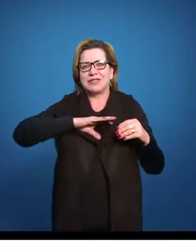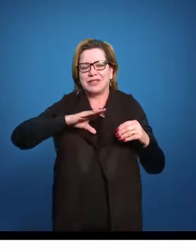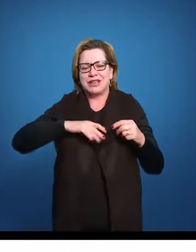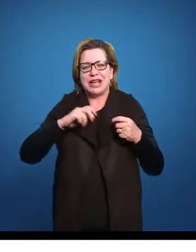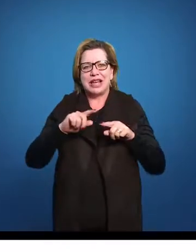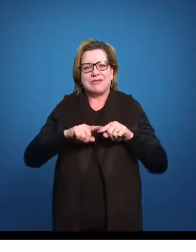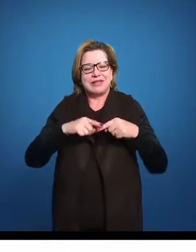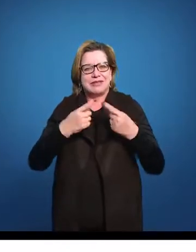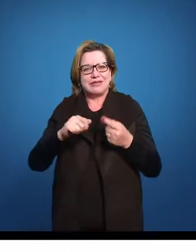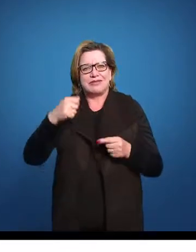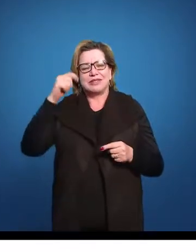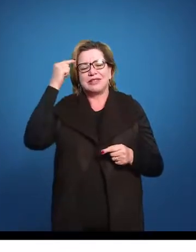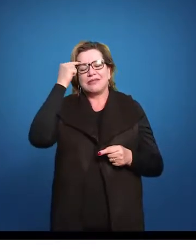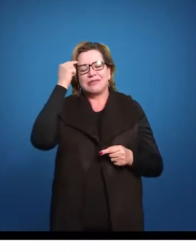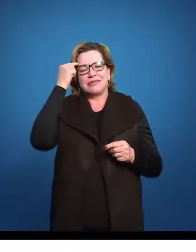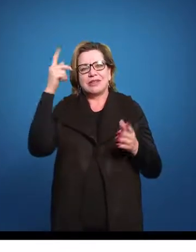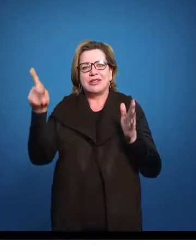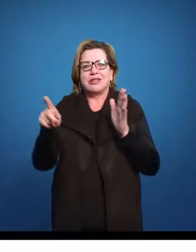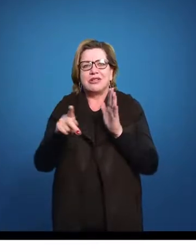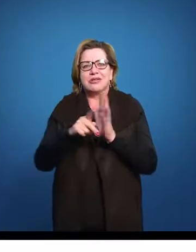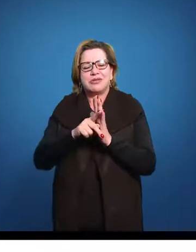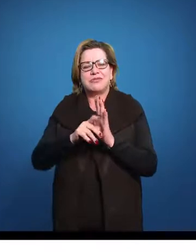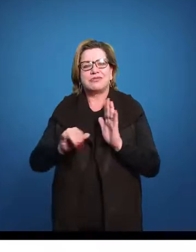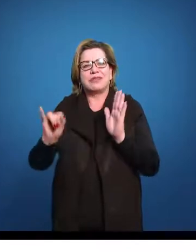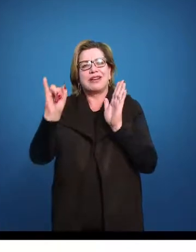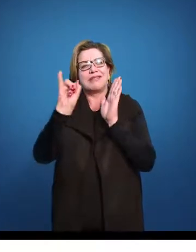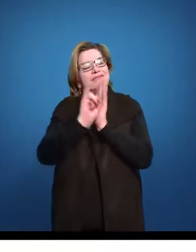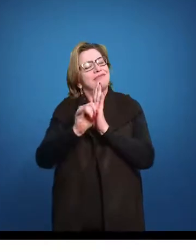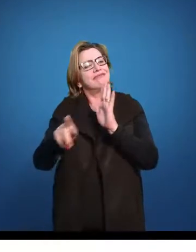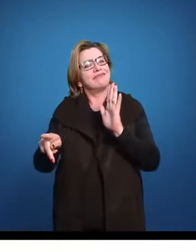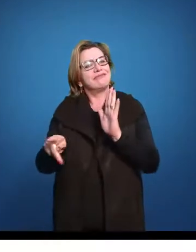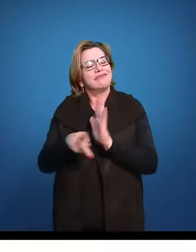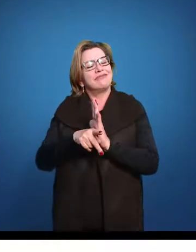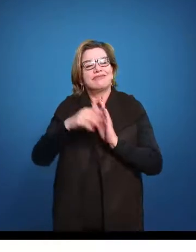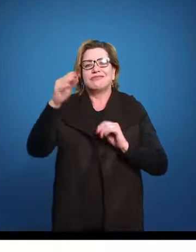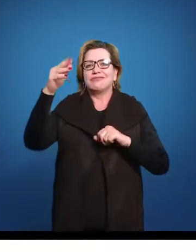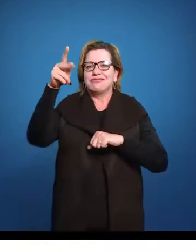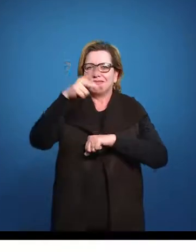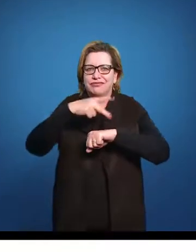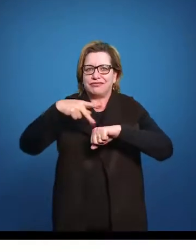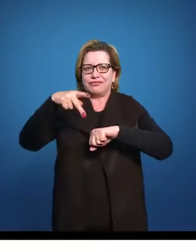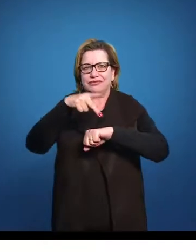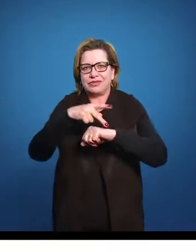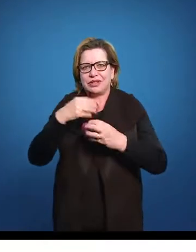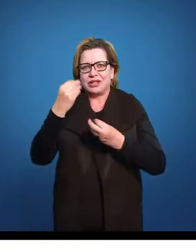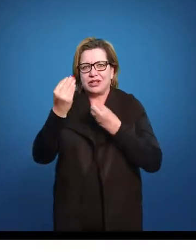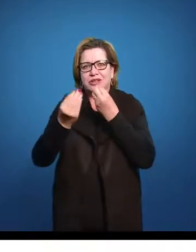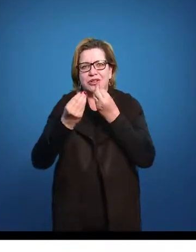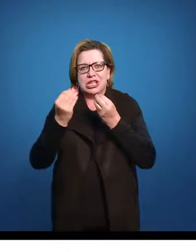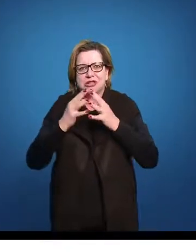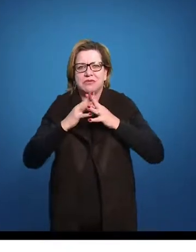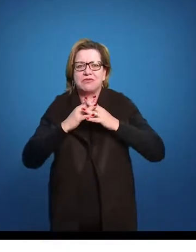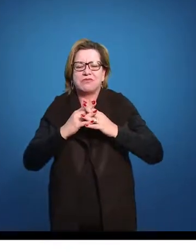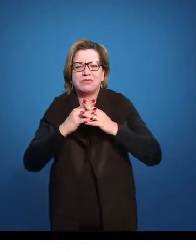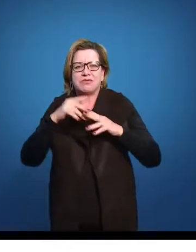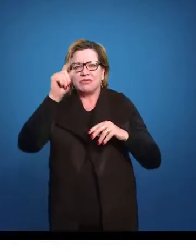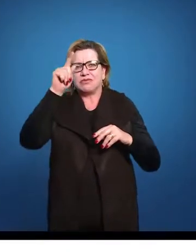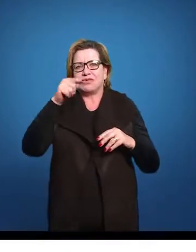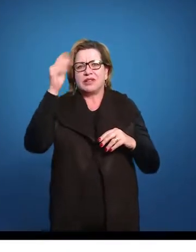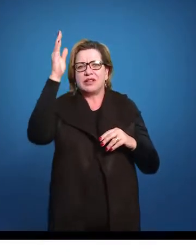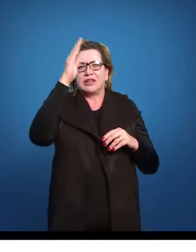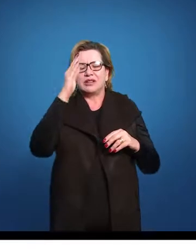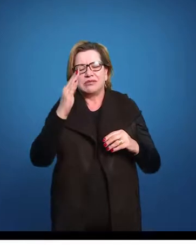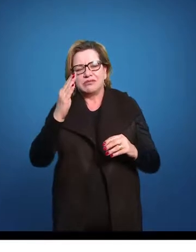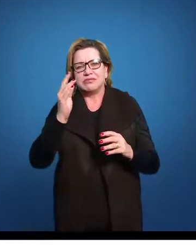portanto, pensar nesse sentimento de nação, mas é preciso pensar também quão complexo é esse Brasil que se constitui